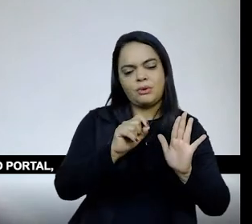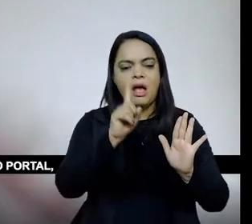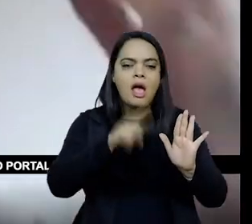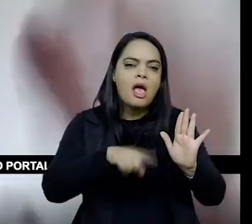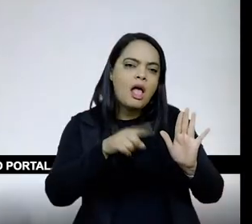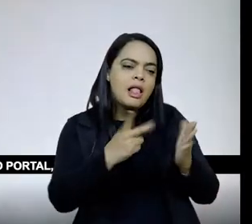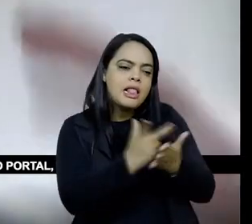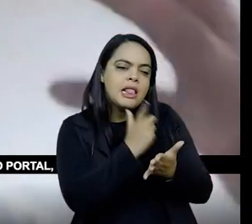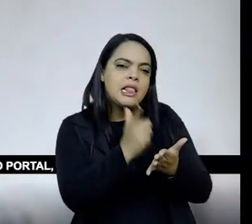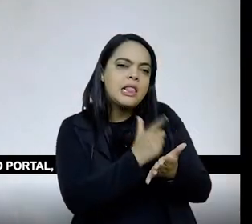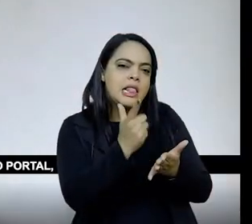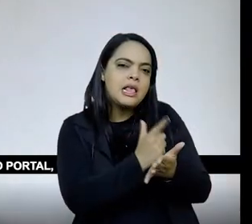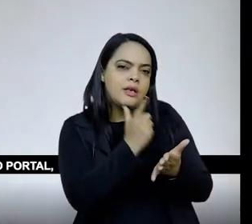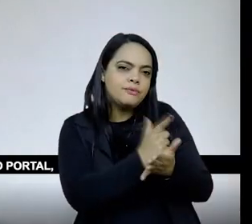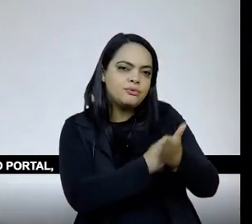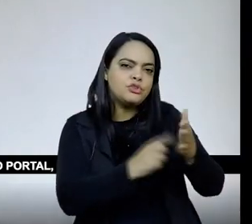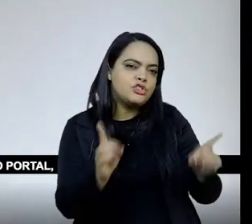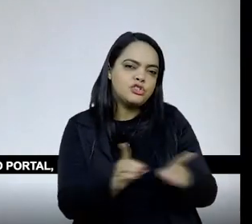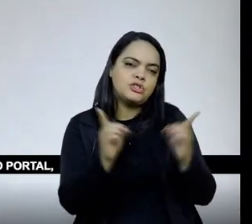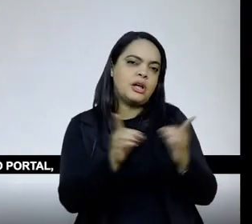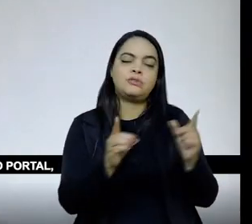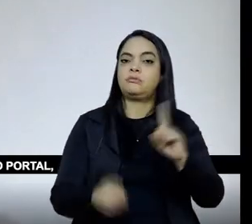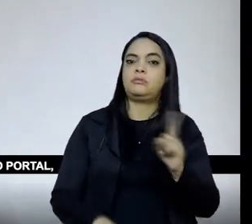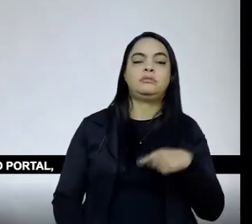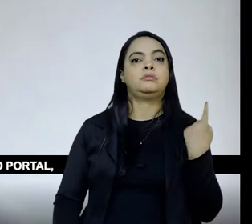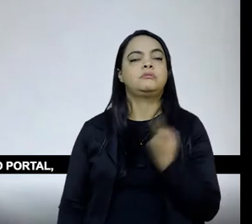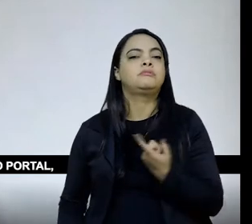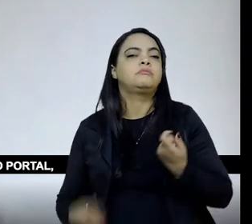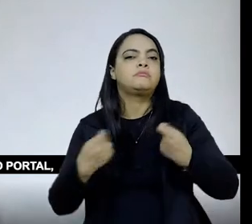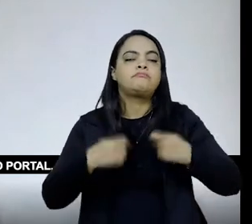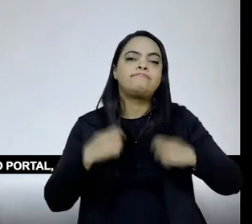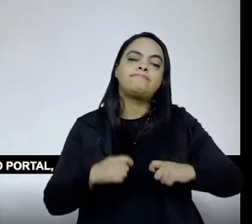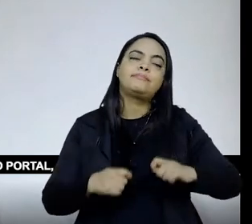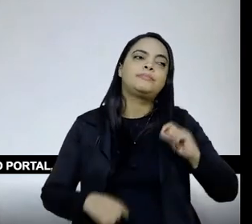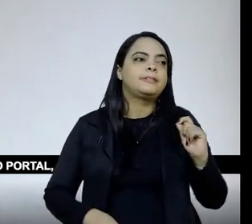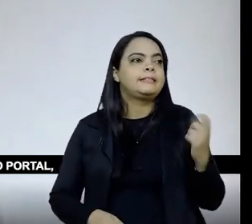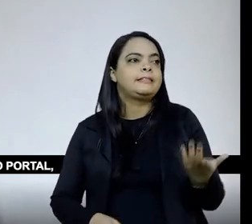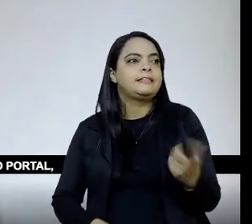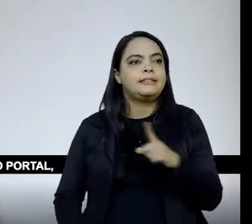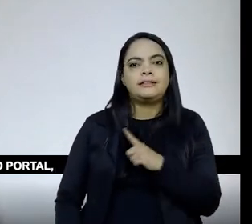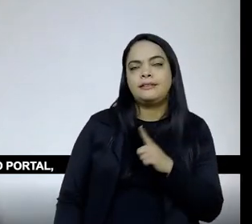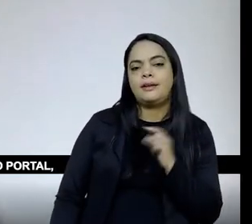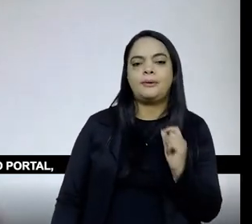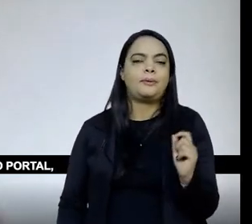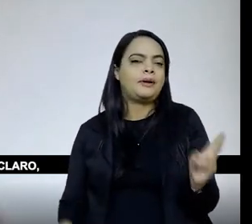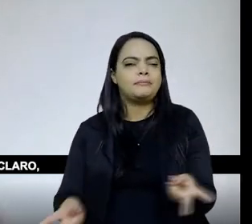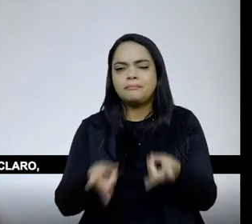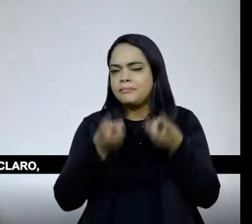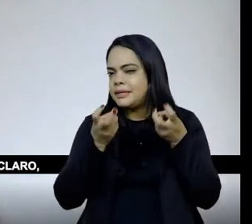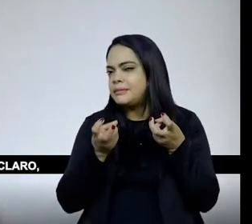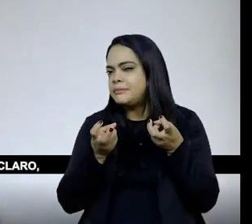especialistas, que, sabe, assim, eu acho que a gente tem que ter uma perspectiva, eu diria, mais generosa do portal,